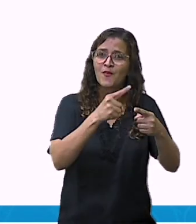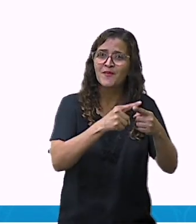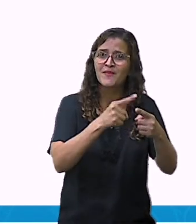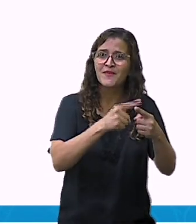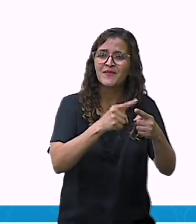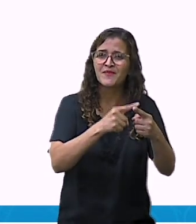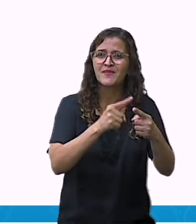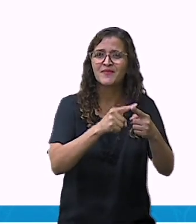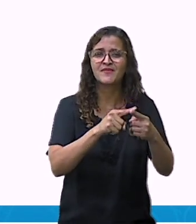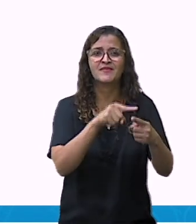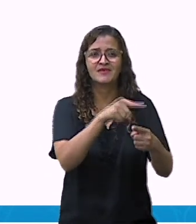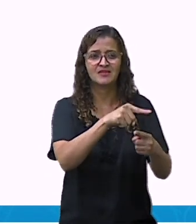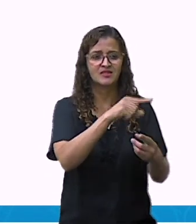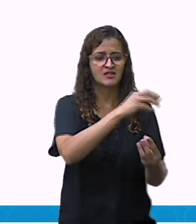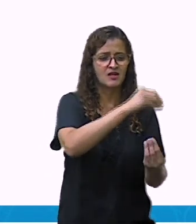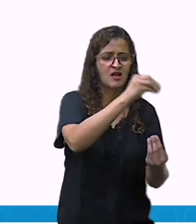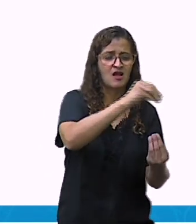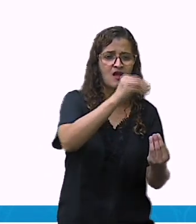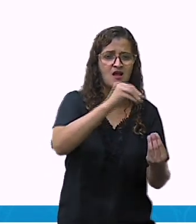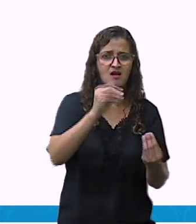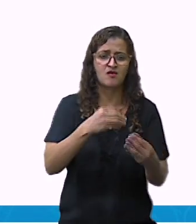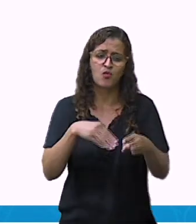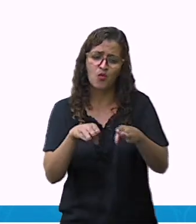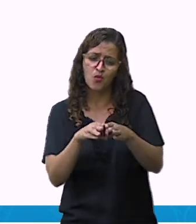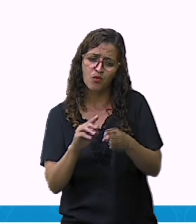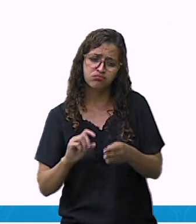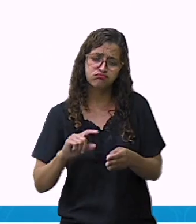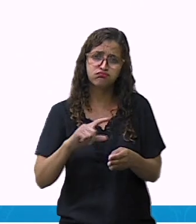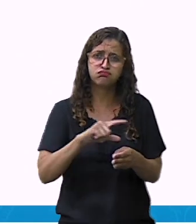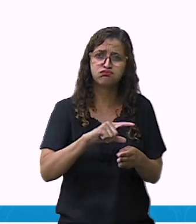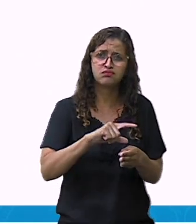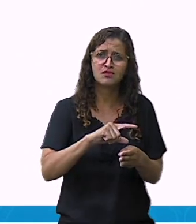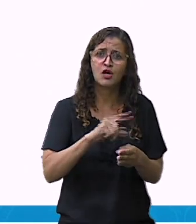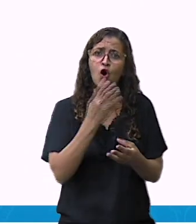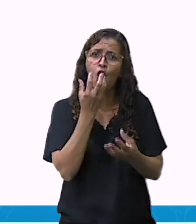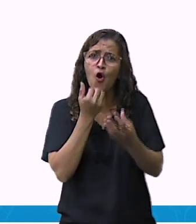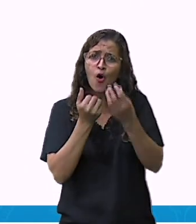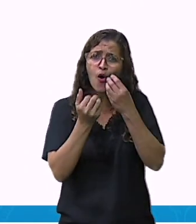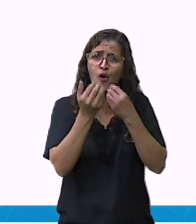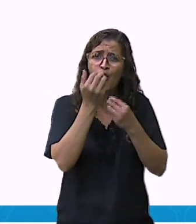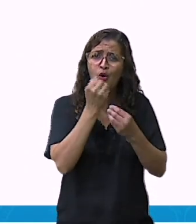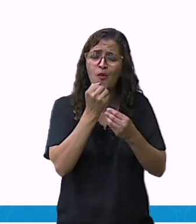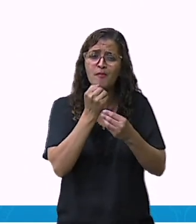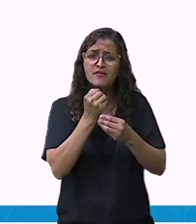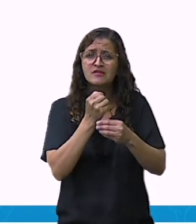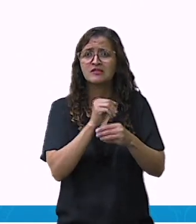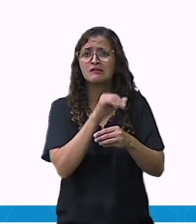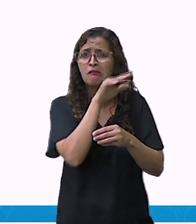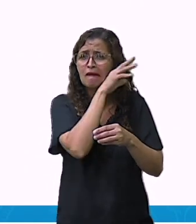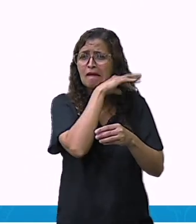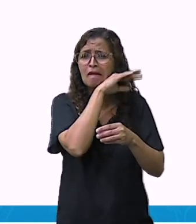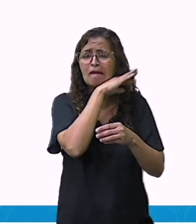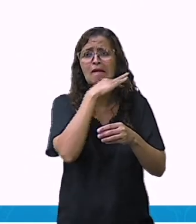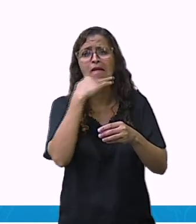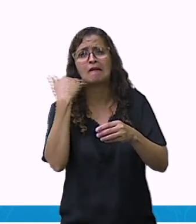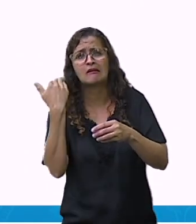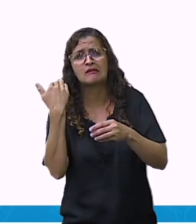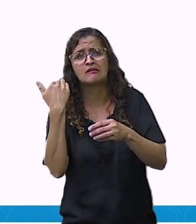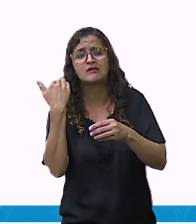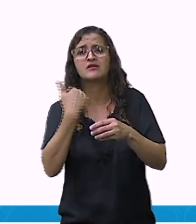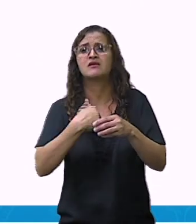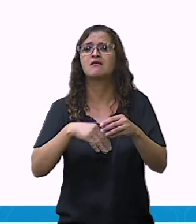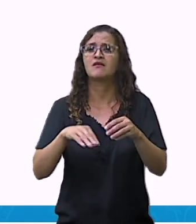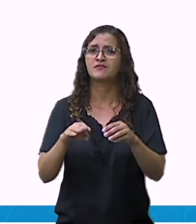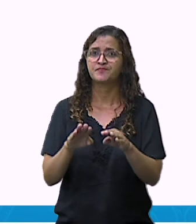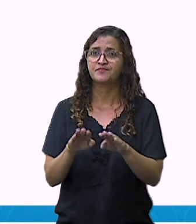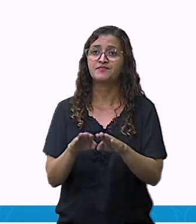isso é a decomposição. É pegar e desmembrar aquelas partes até mesmo